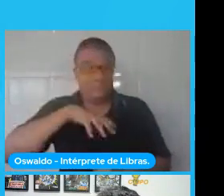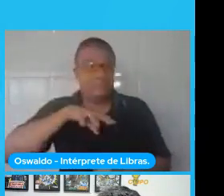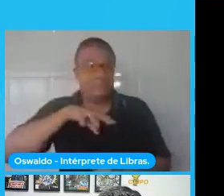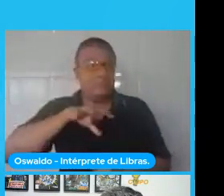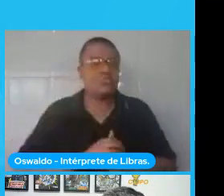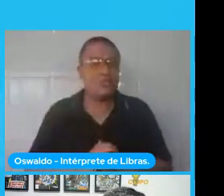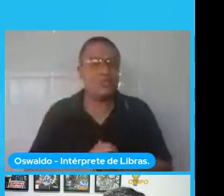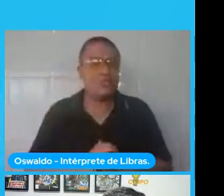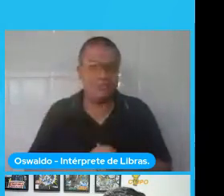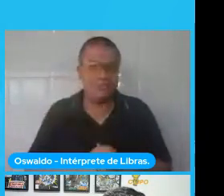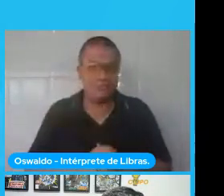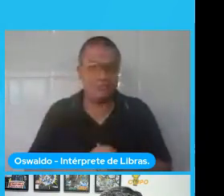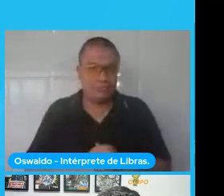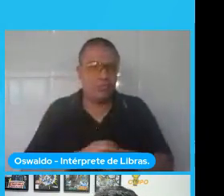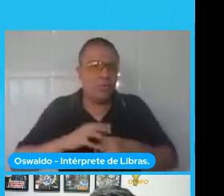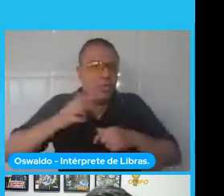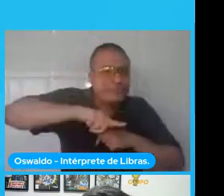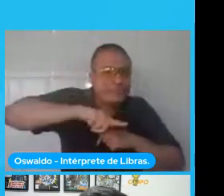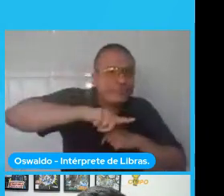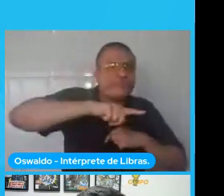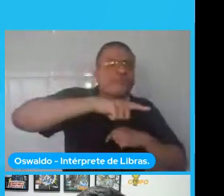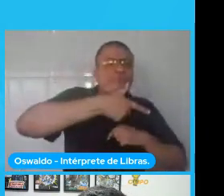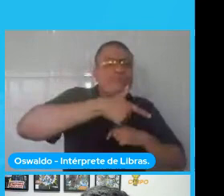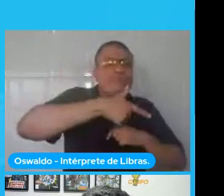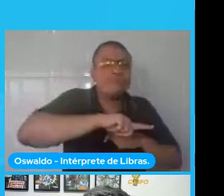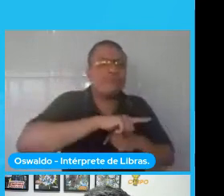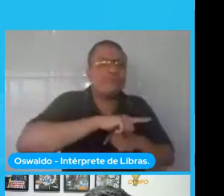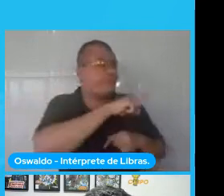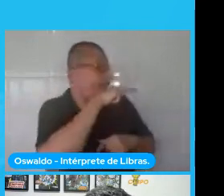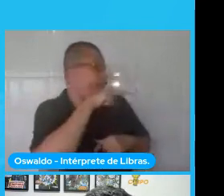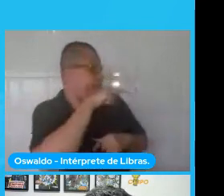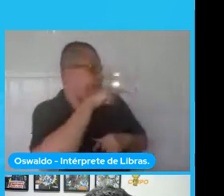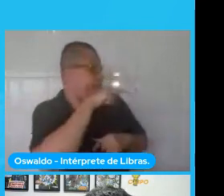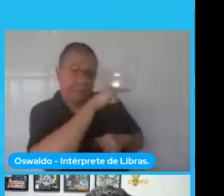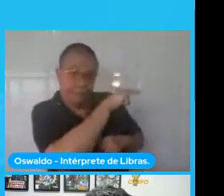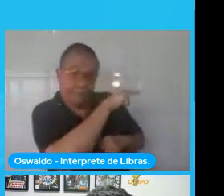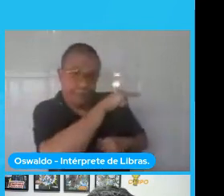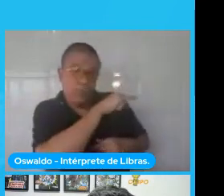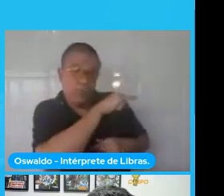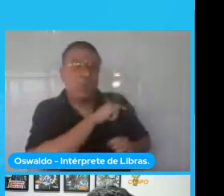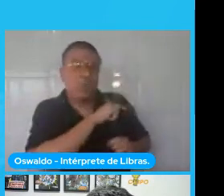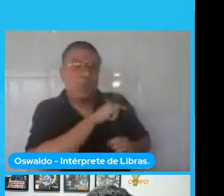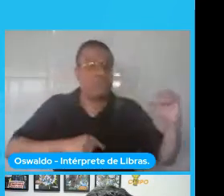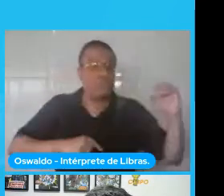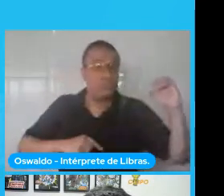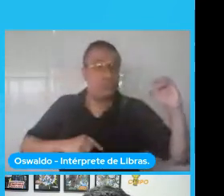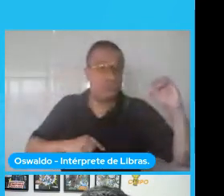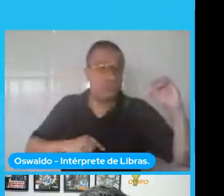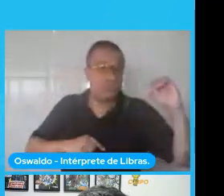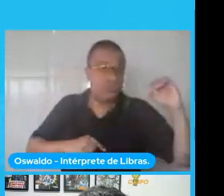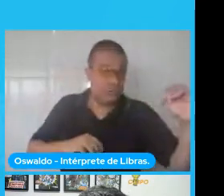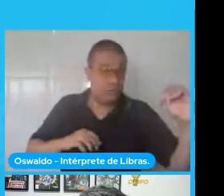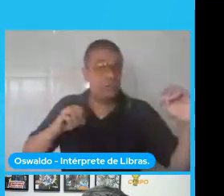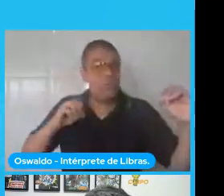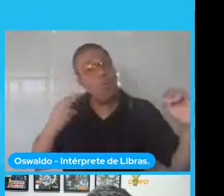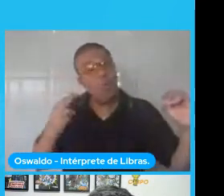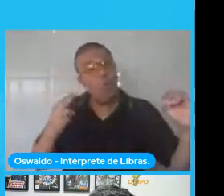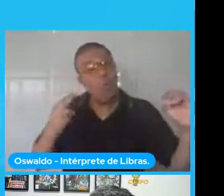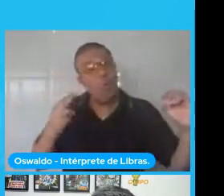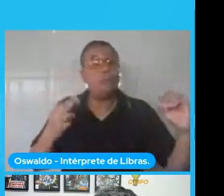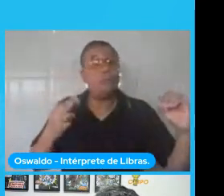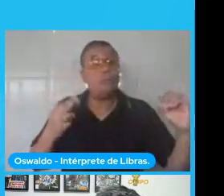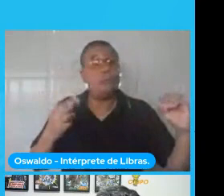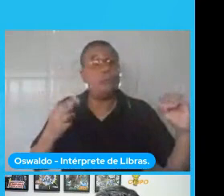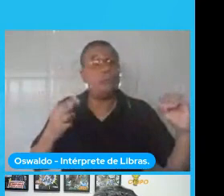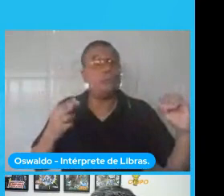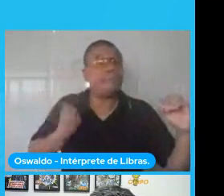o erro chegar a zero ou chegar num volume que eu não consigo mais diminuir o erro que eu estou conseguindo ter aqui quando